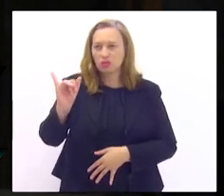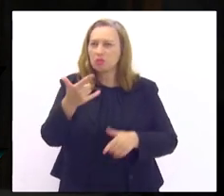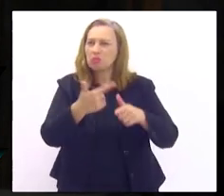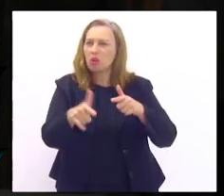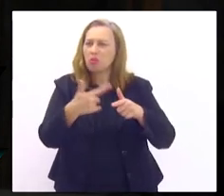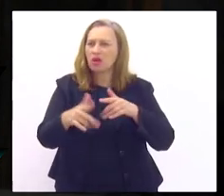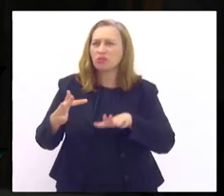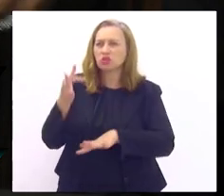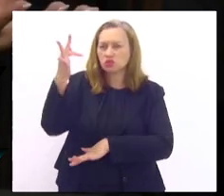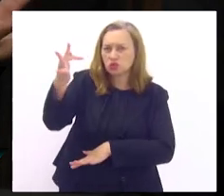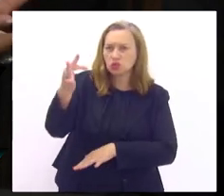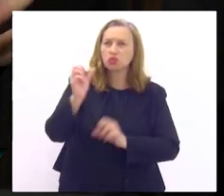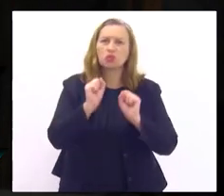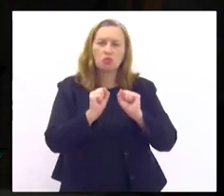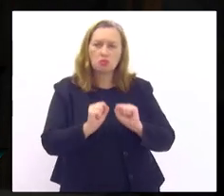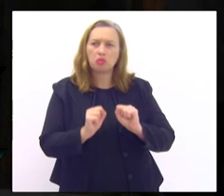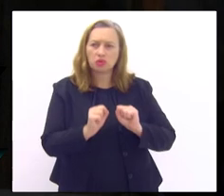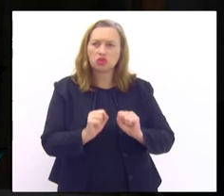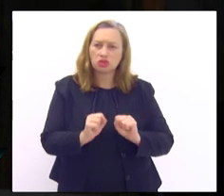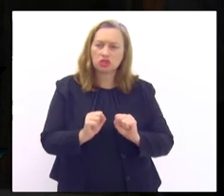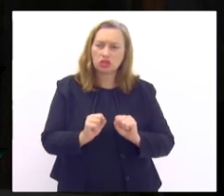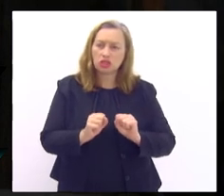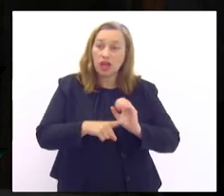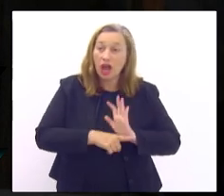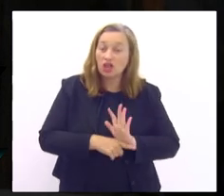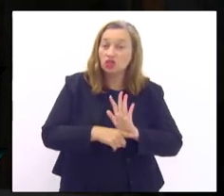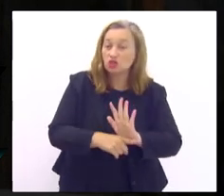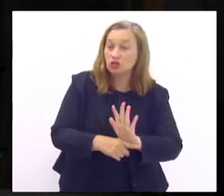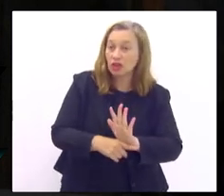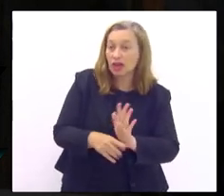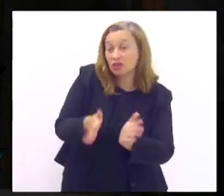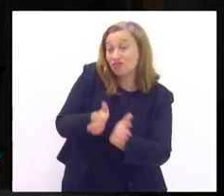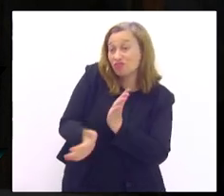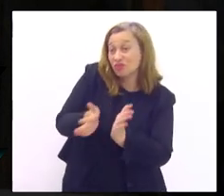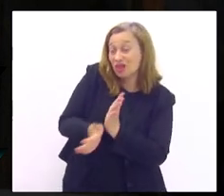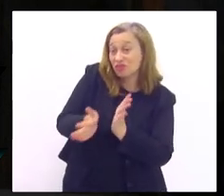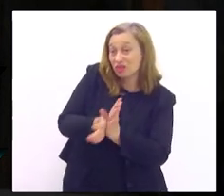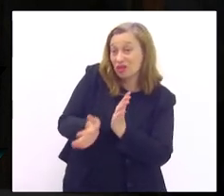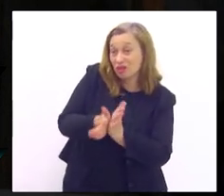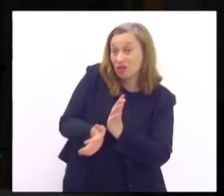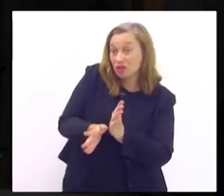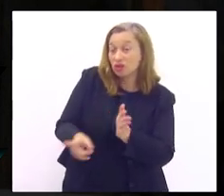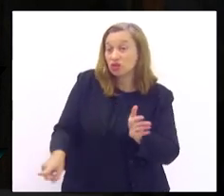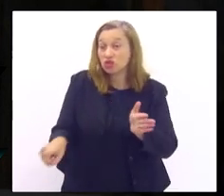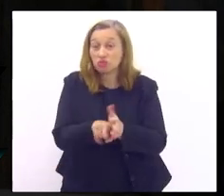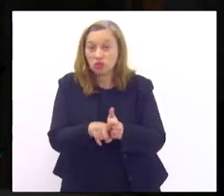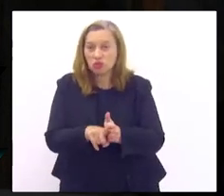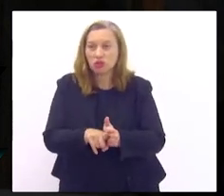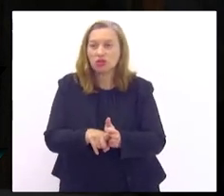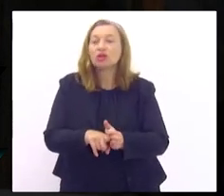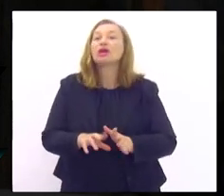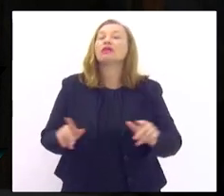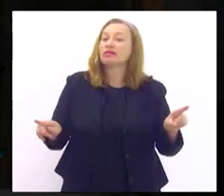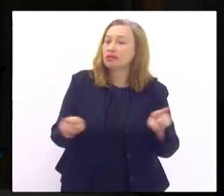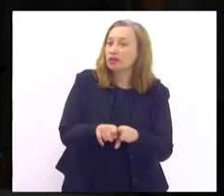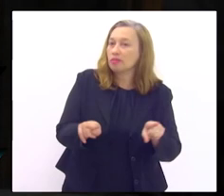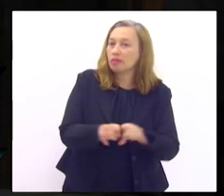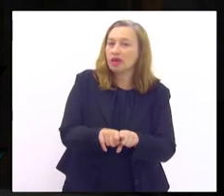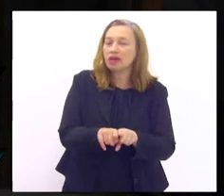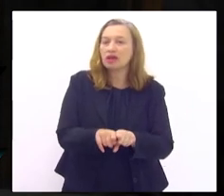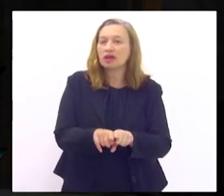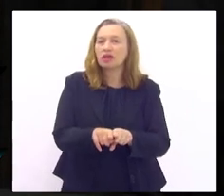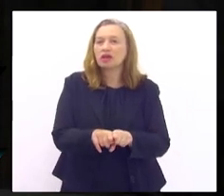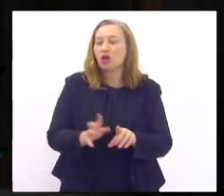iria refletir nos cofres públicos reduzindo essa demanda dos cofres públicos e também trazendo